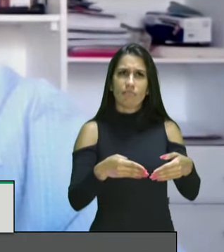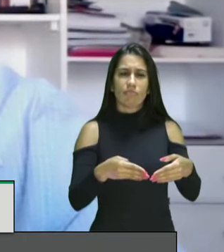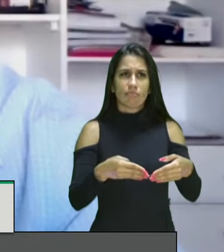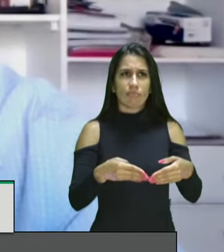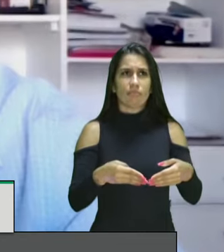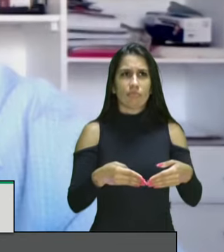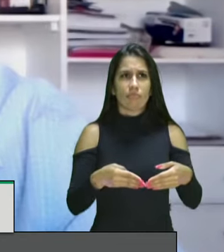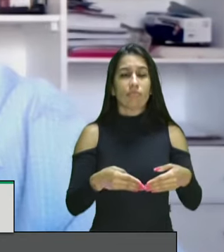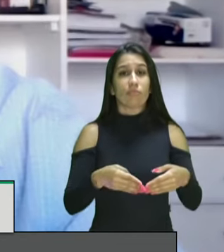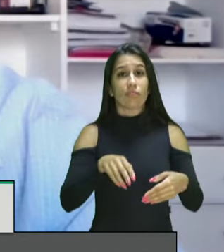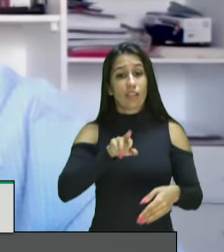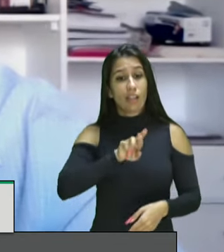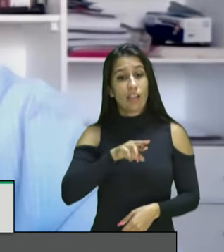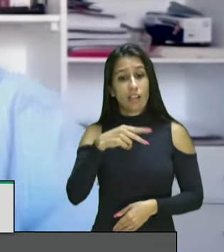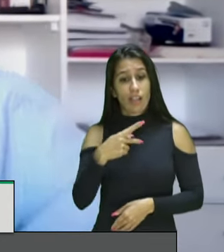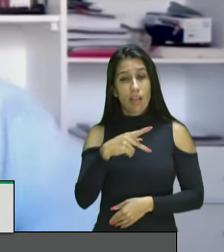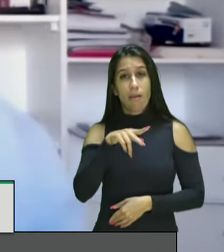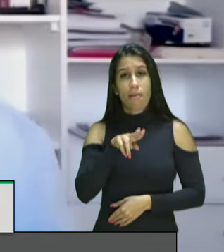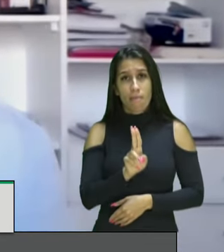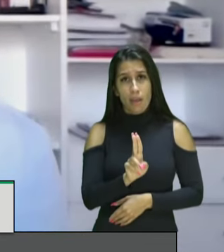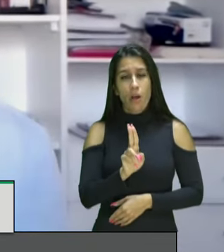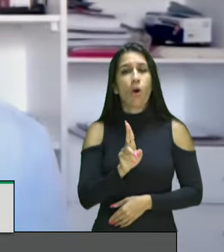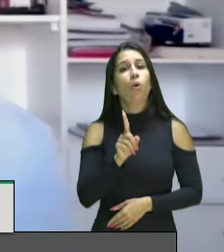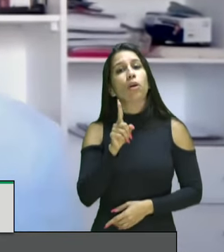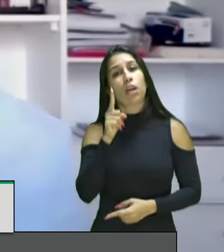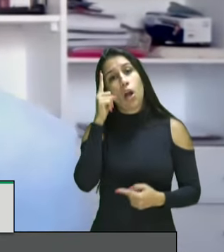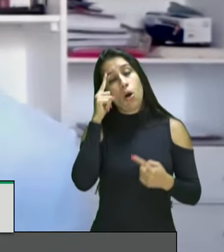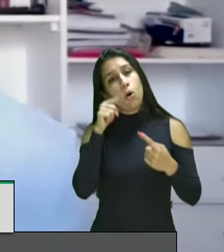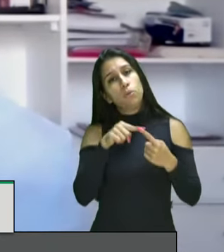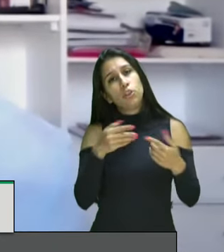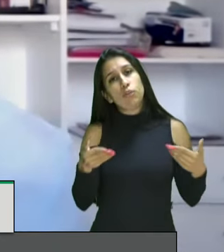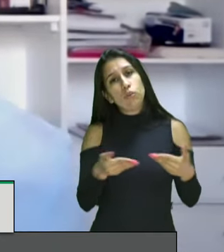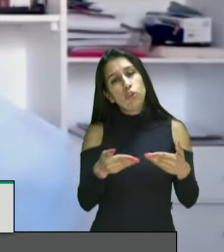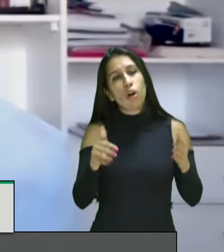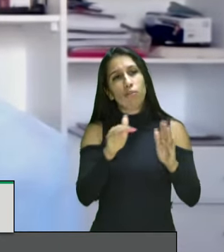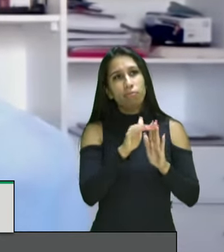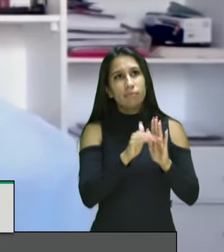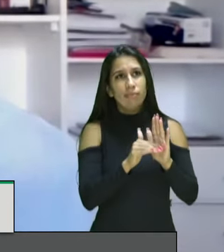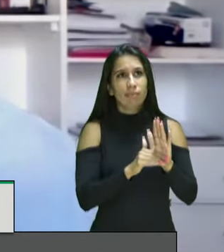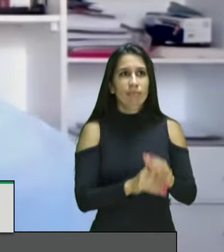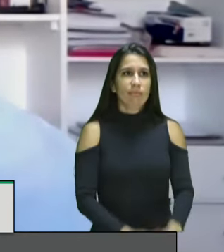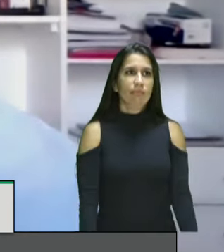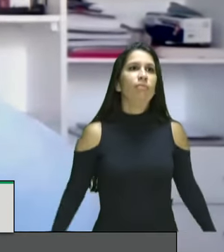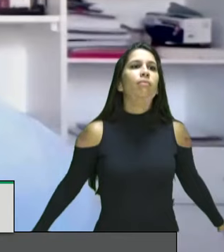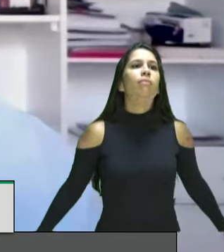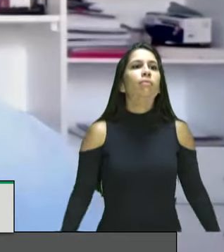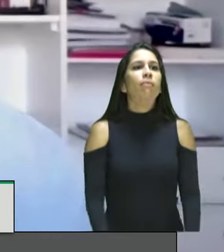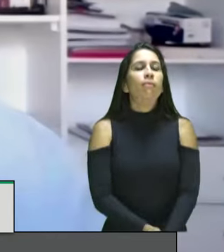no RPU que é o objeto aqui da nossa audiência a senhora Rita Lima agora com a palavra